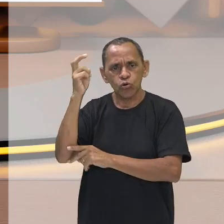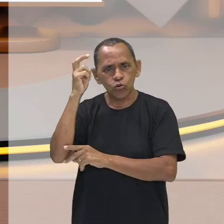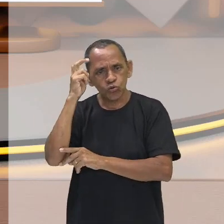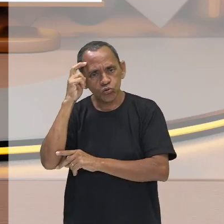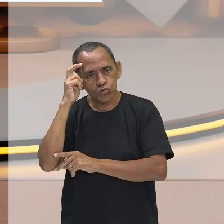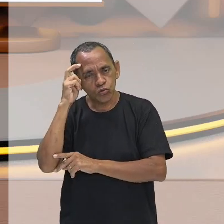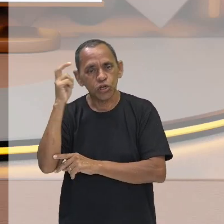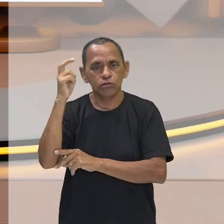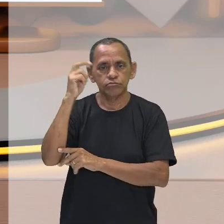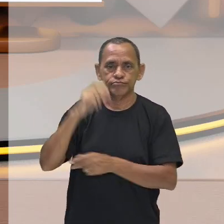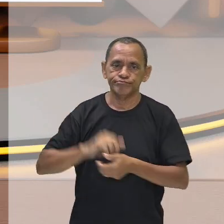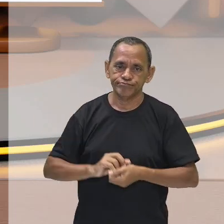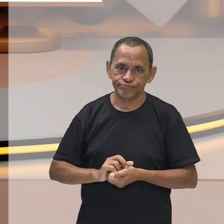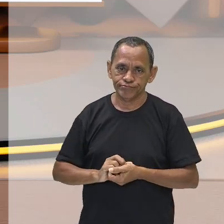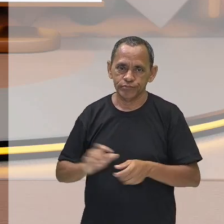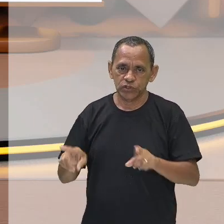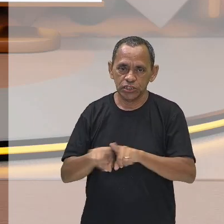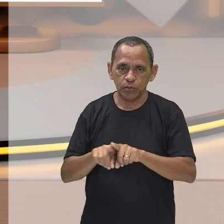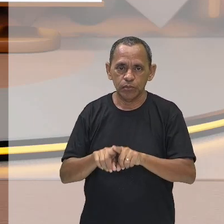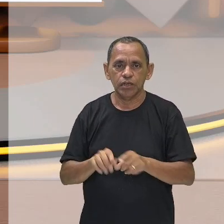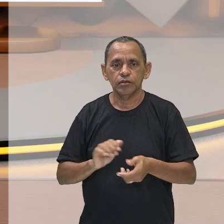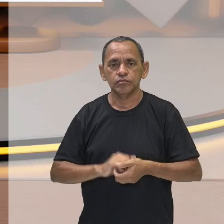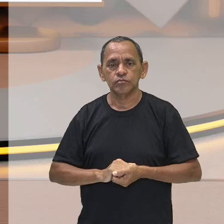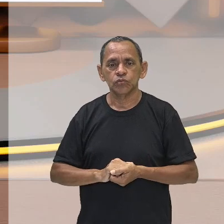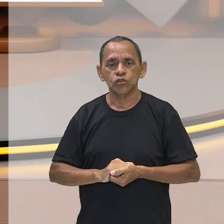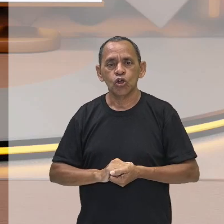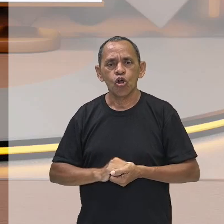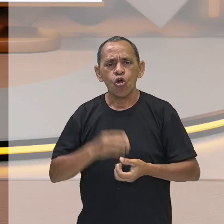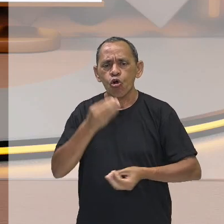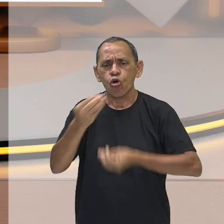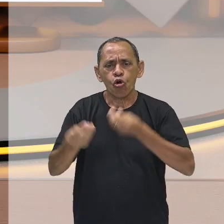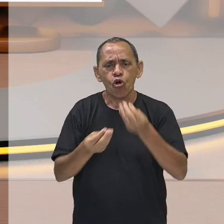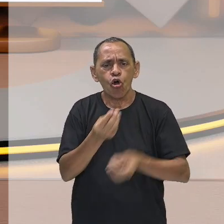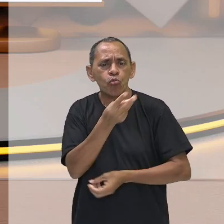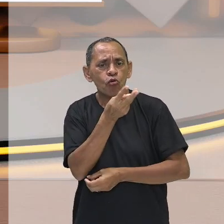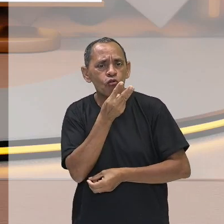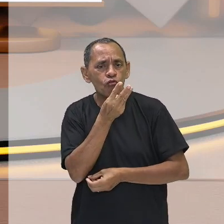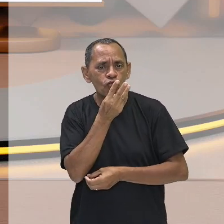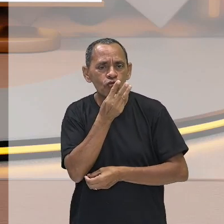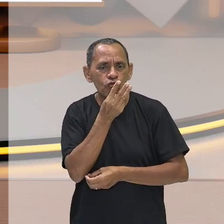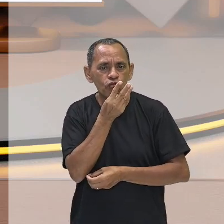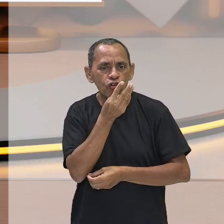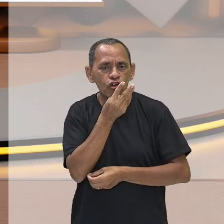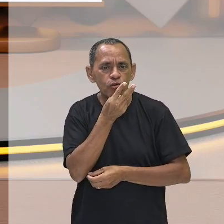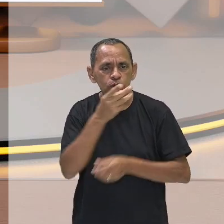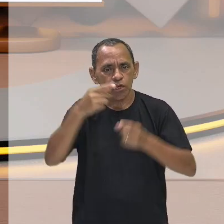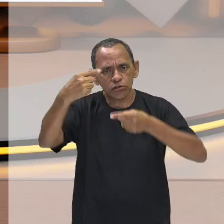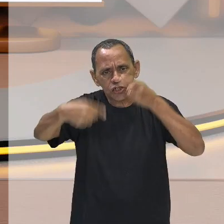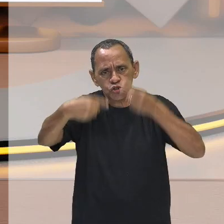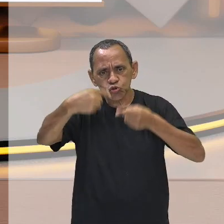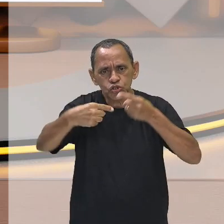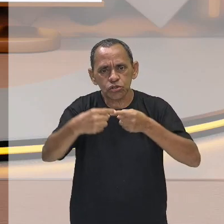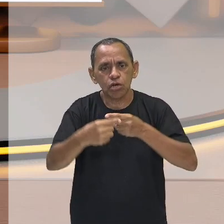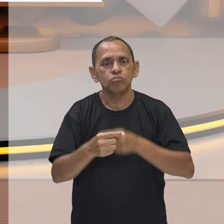E aí, qual é o papel de Max Weber nessa discussão? Ele vai criticar os